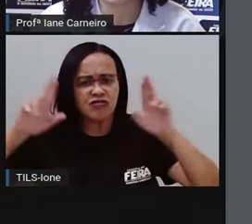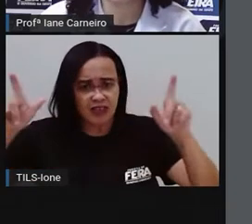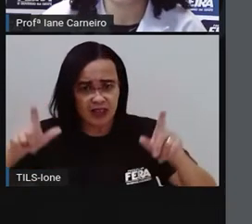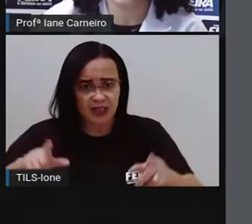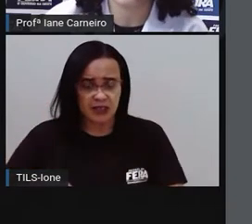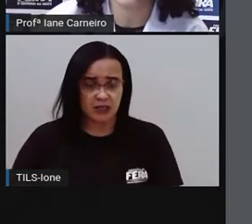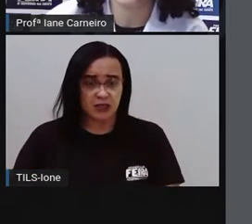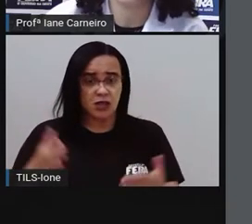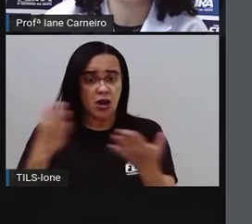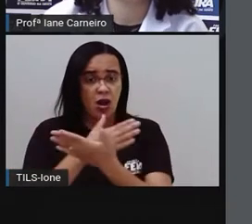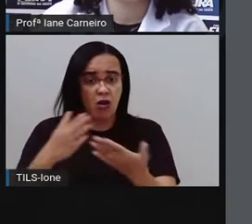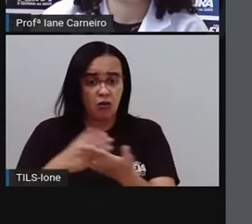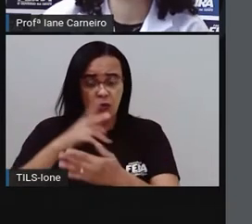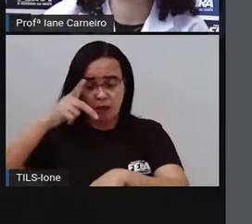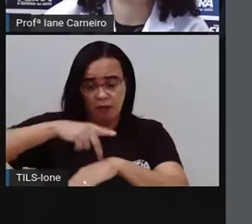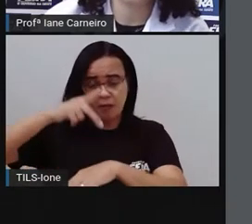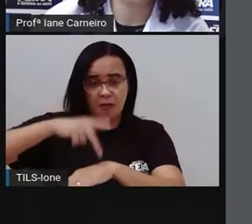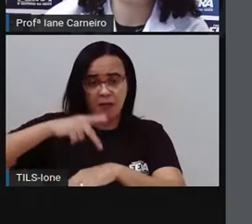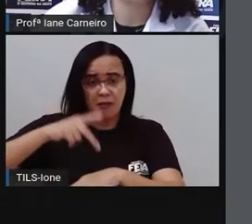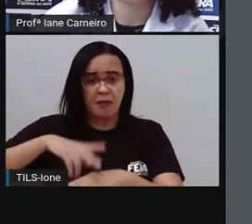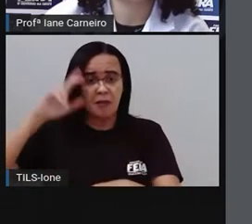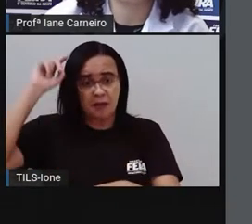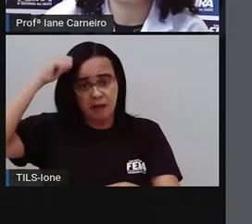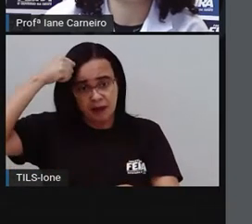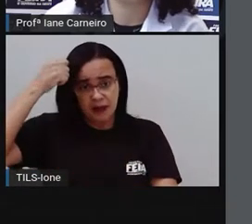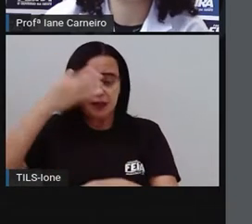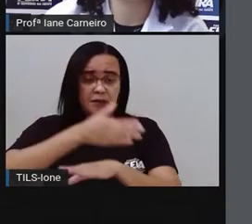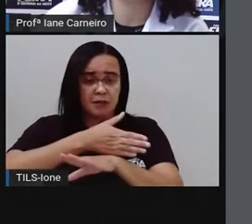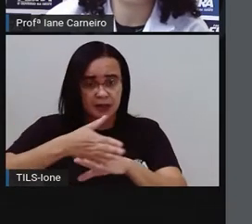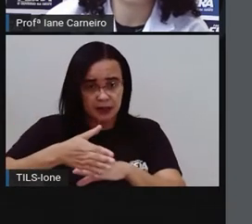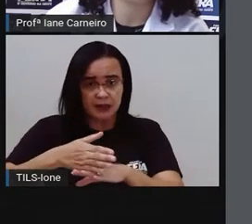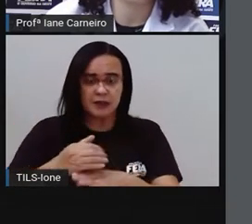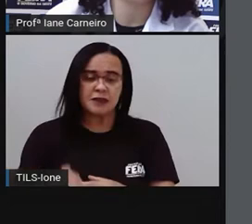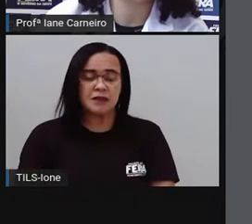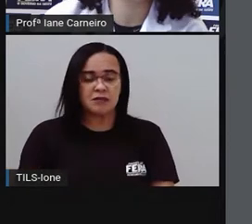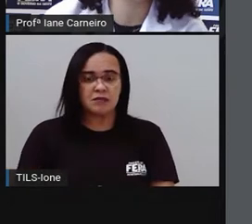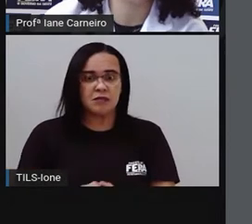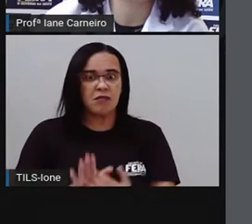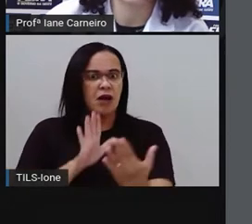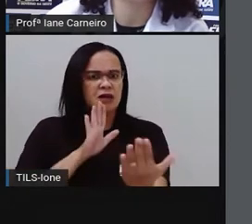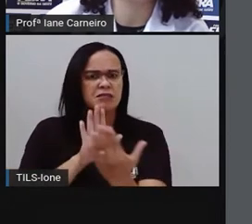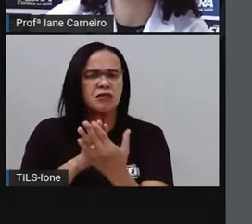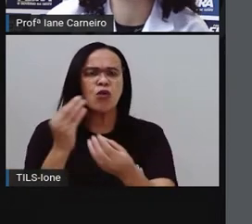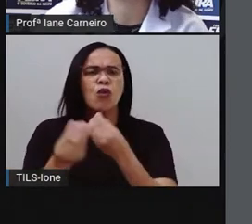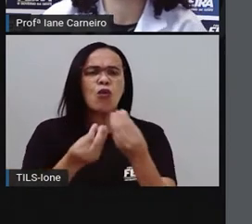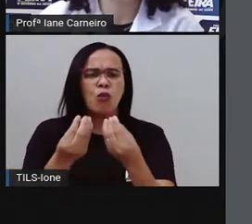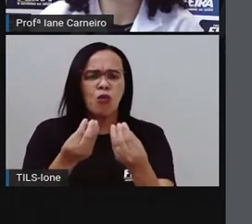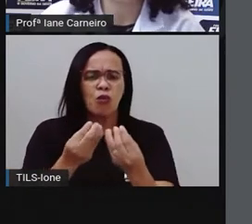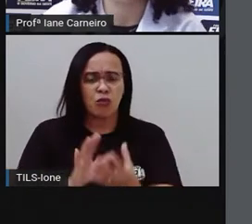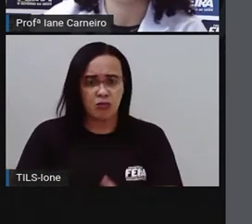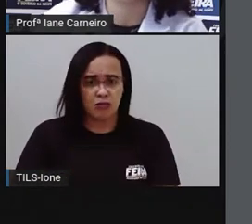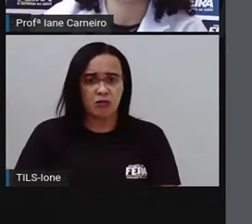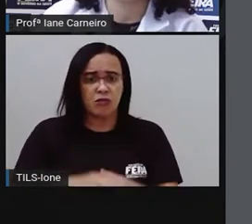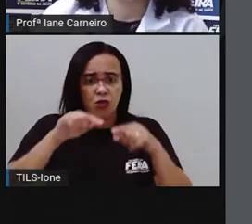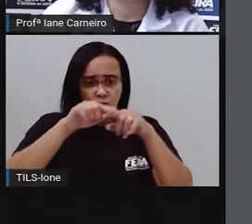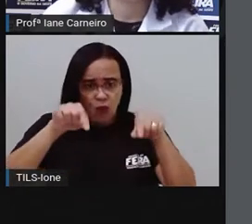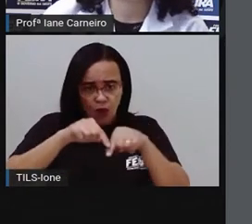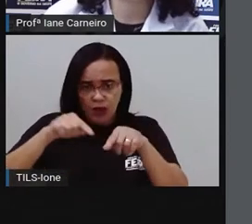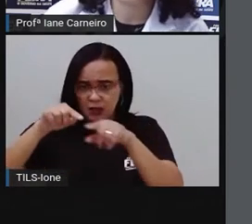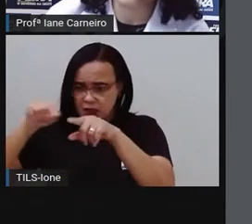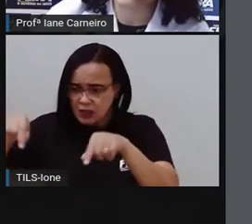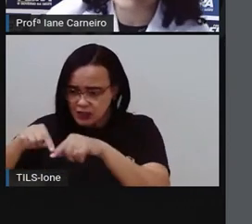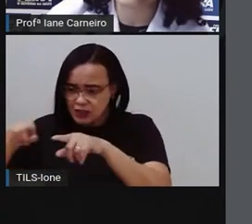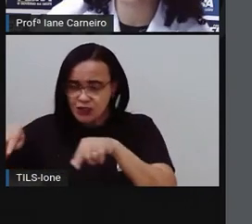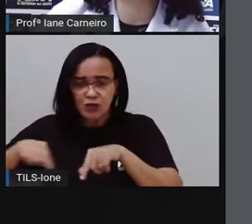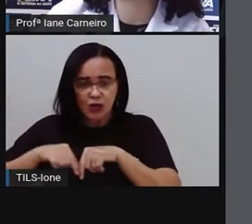brancas e pretas. A da frente do apartamento do Alvinho é feita de uns quadrados cheios de quadradinhos. A